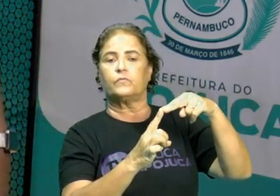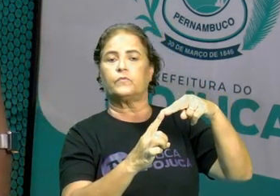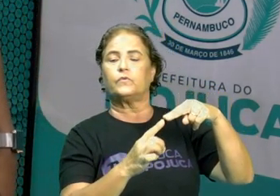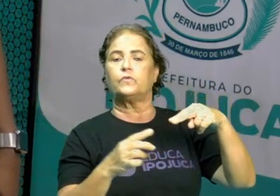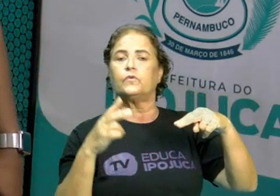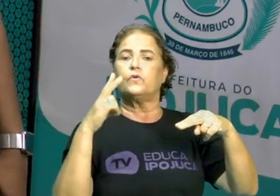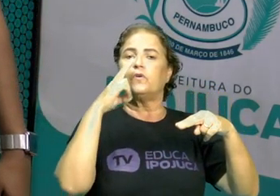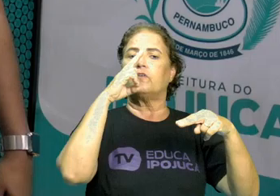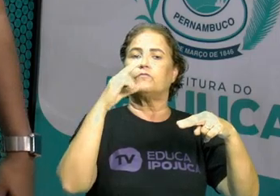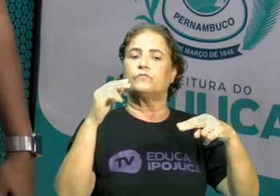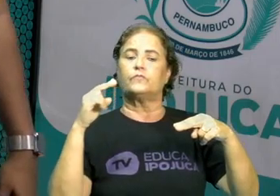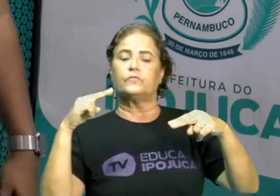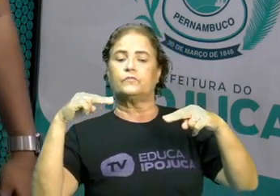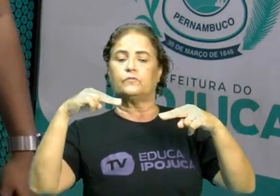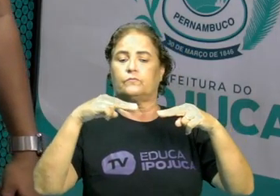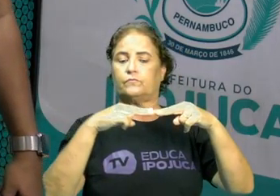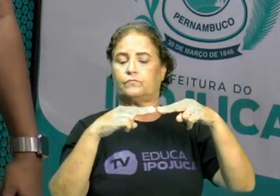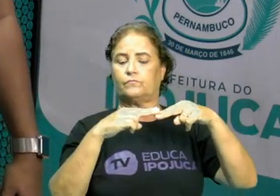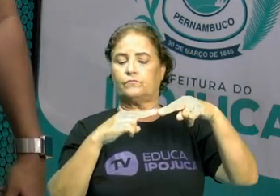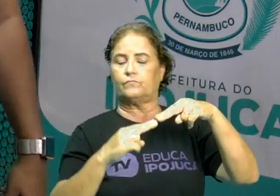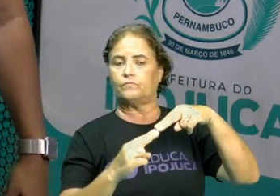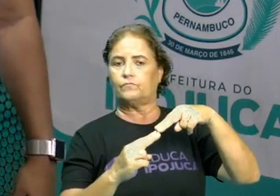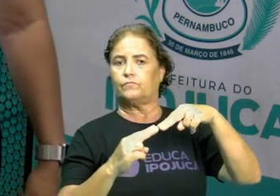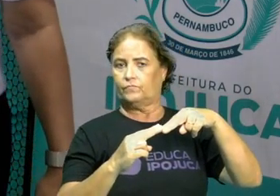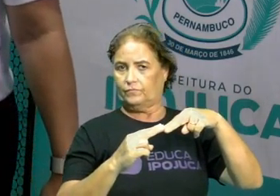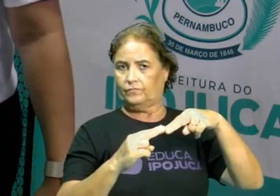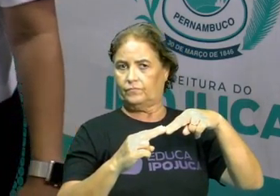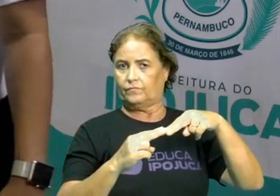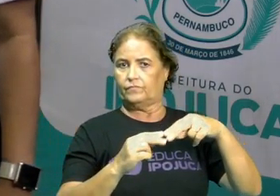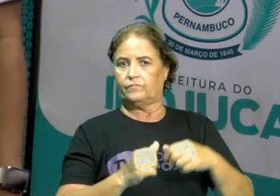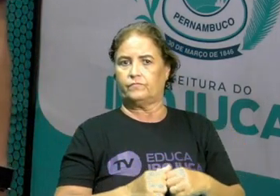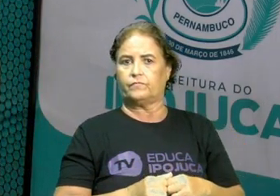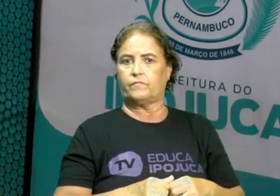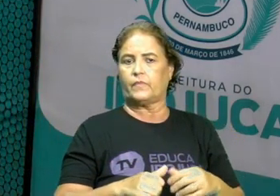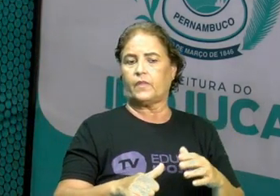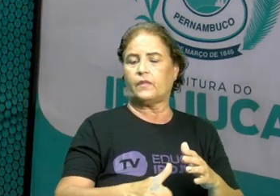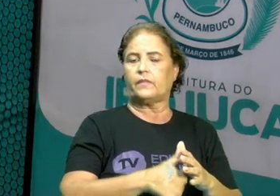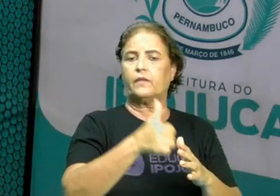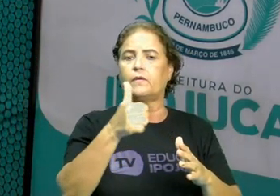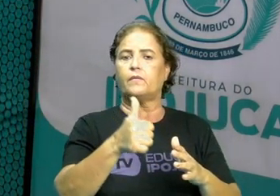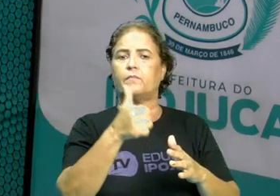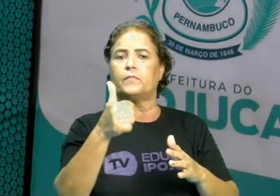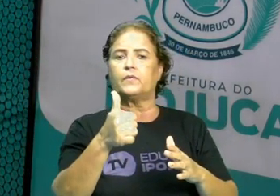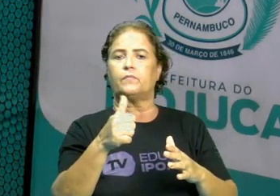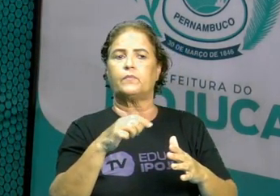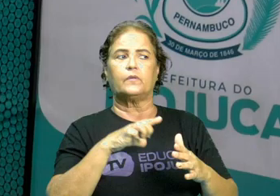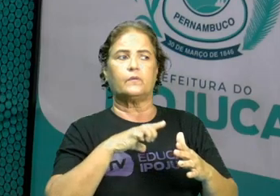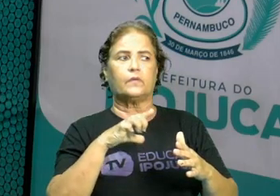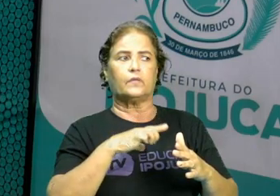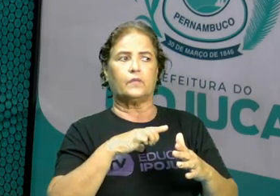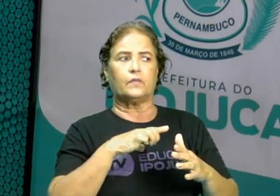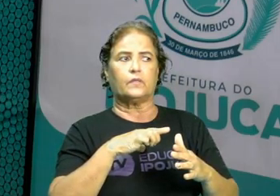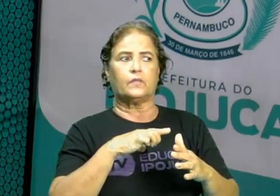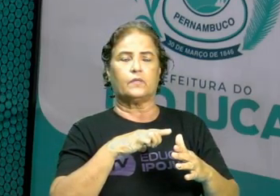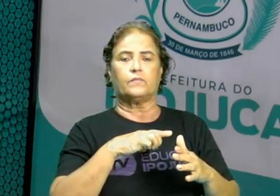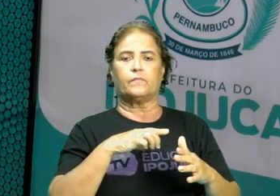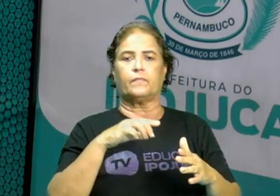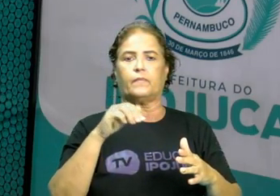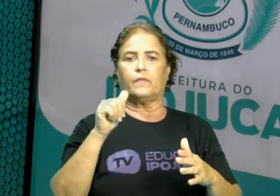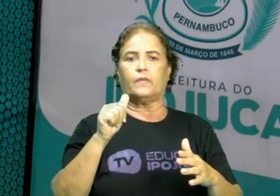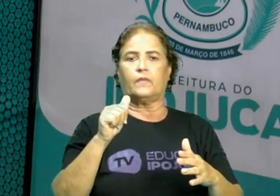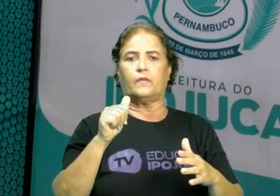vai determinar o tipo de alavanca que eu tenho. Então, o primeiro tipo de alavanca que eu tenho é o que nós chamamos de alavanca